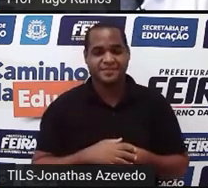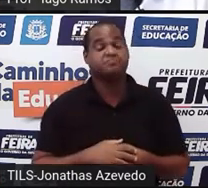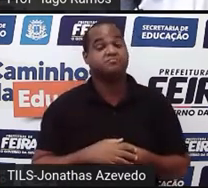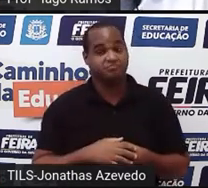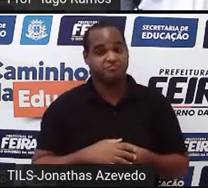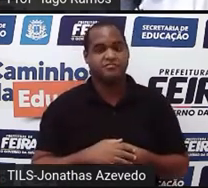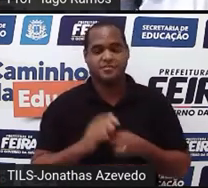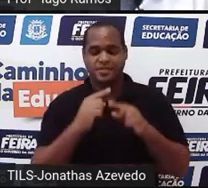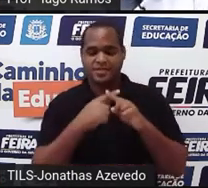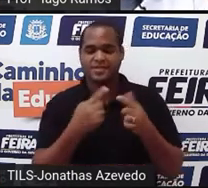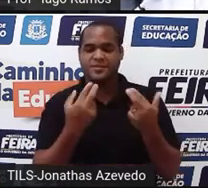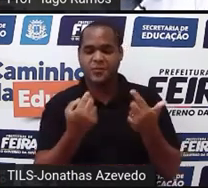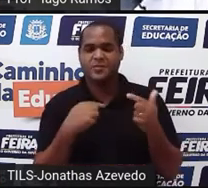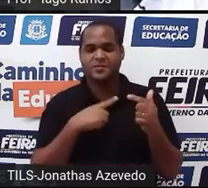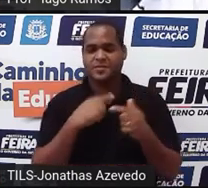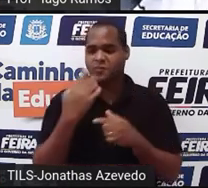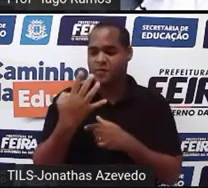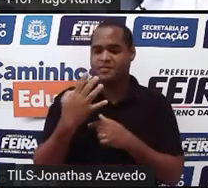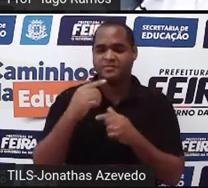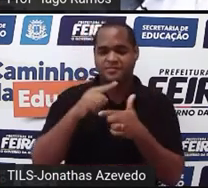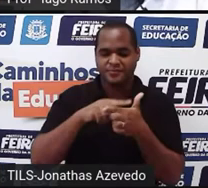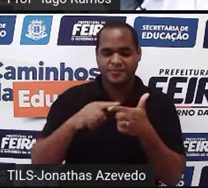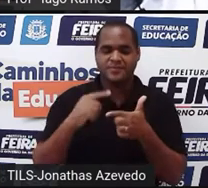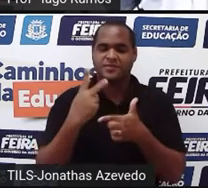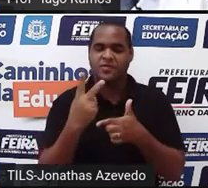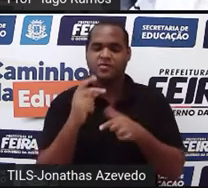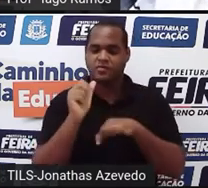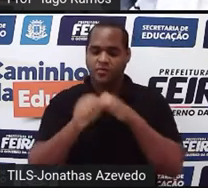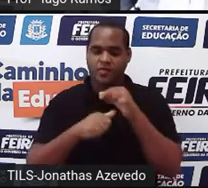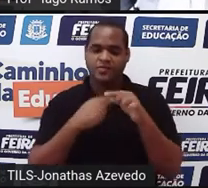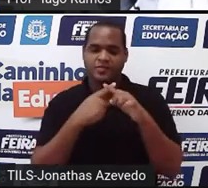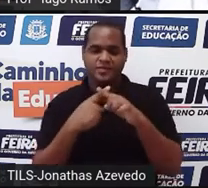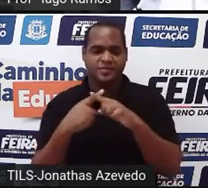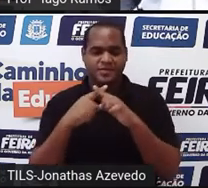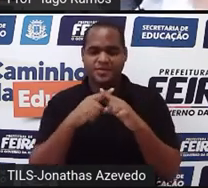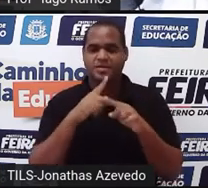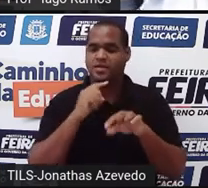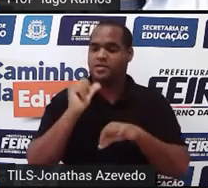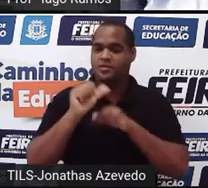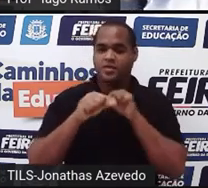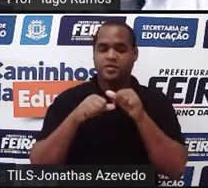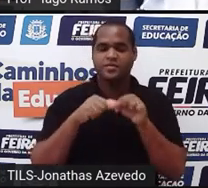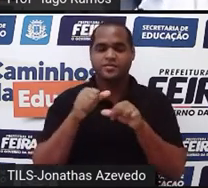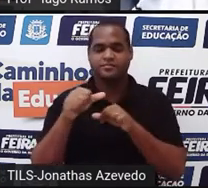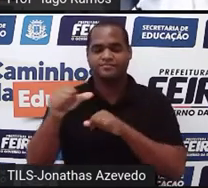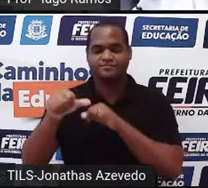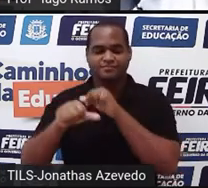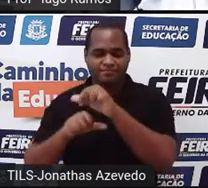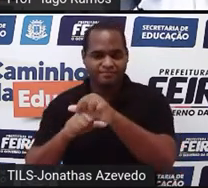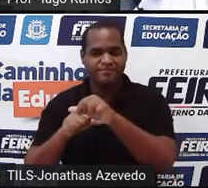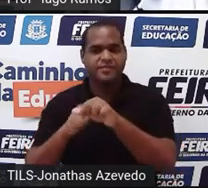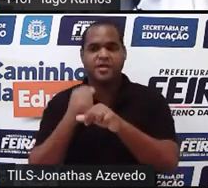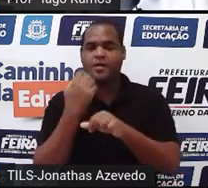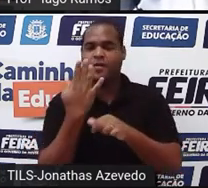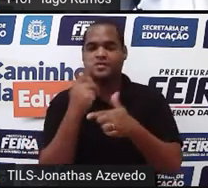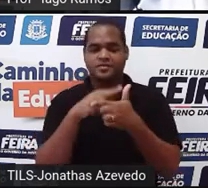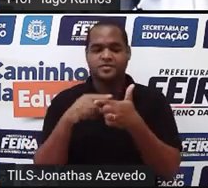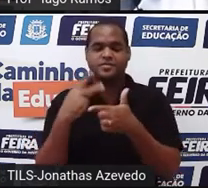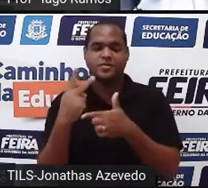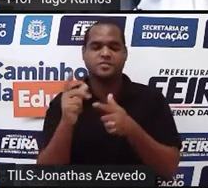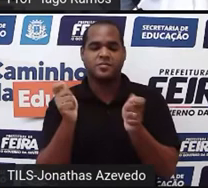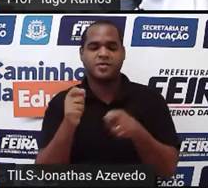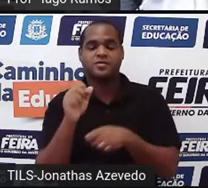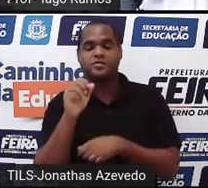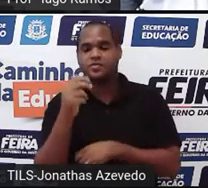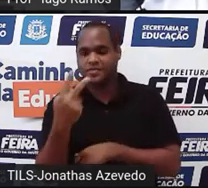4 dividido por 2, porque 2 multiplicava x, mudou de lado, vai a operação inversa, 4 dividido por 2 é 2.